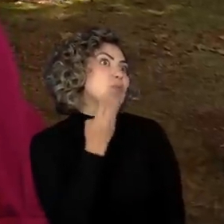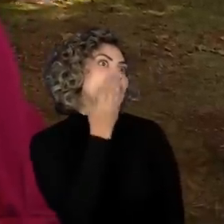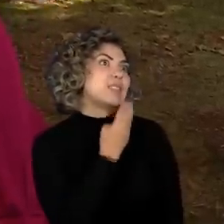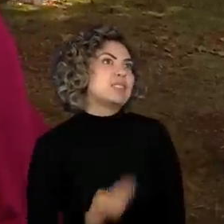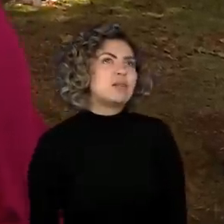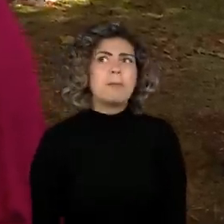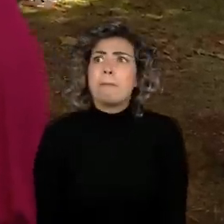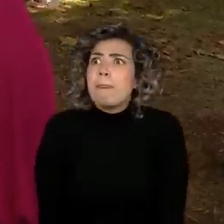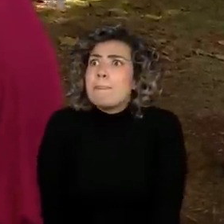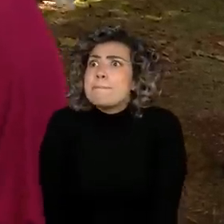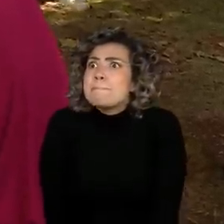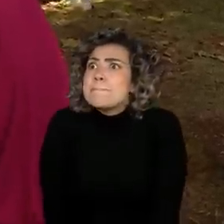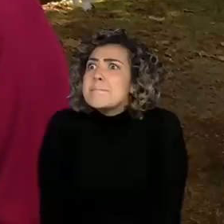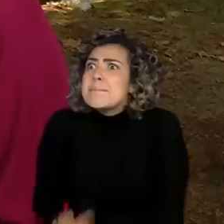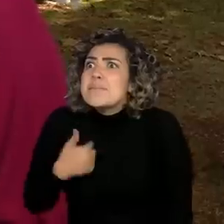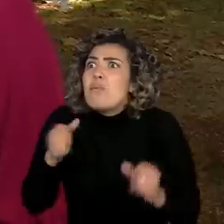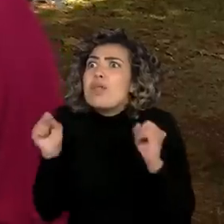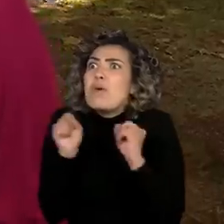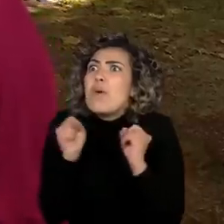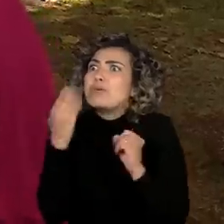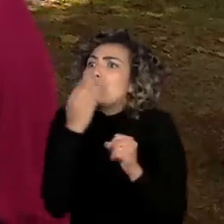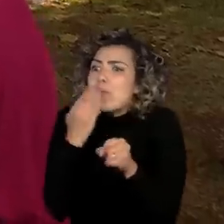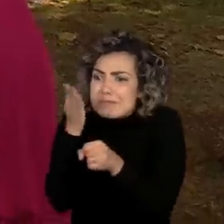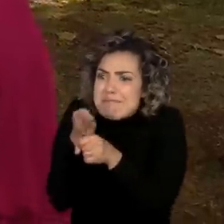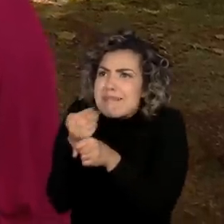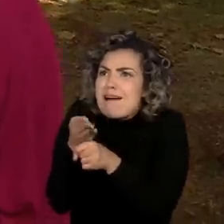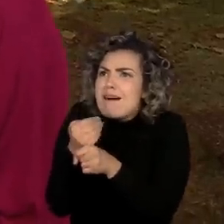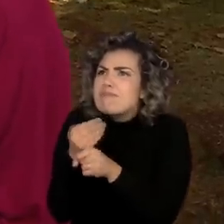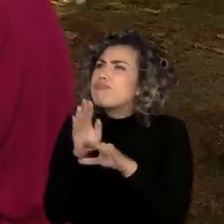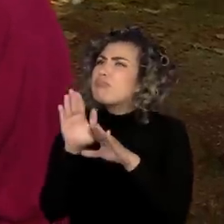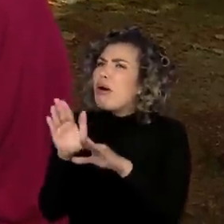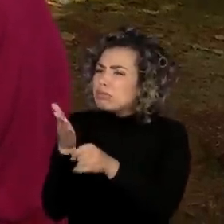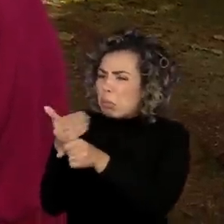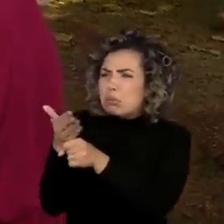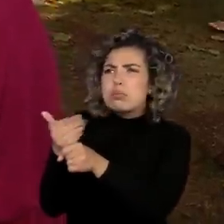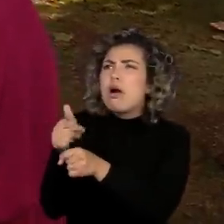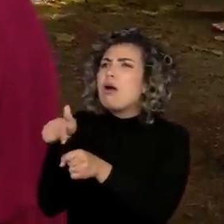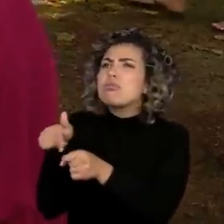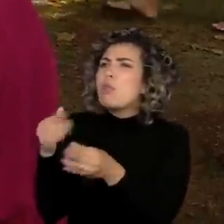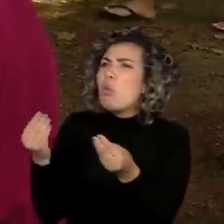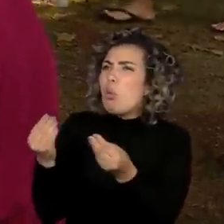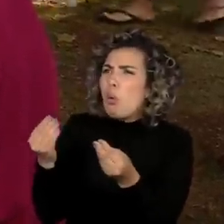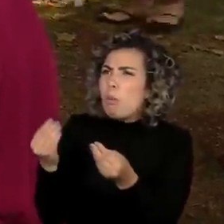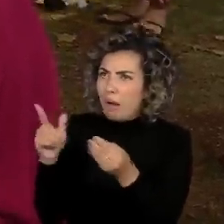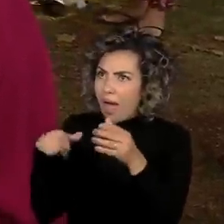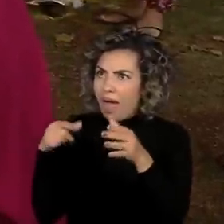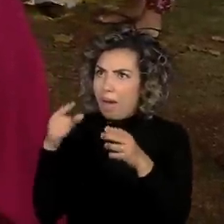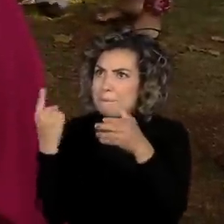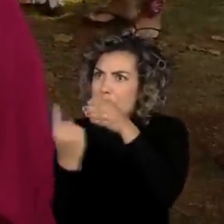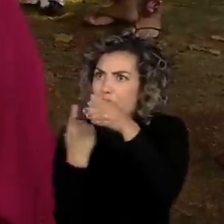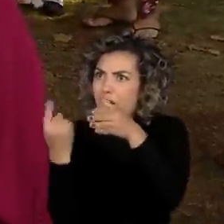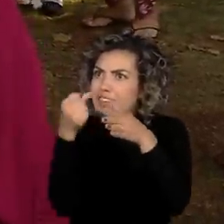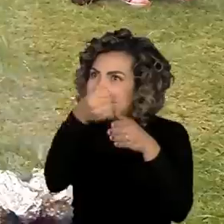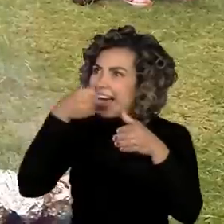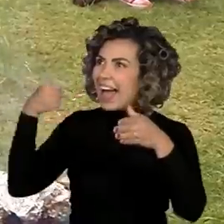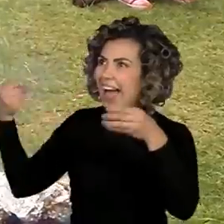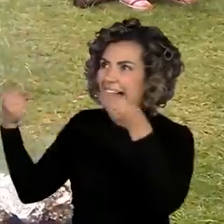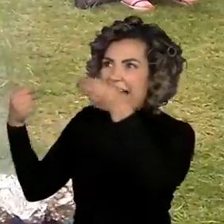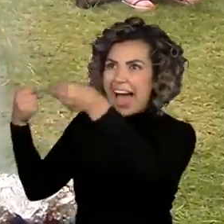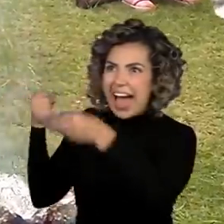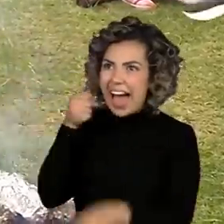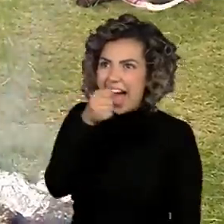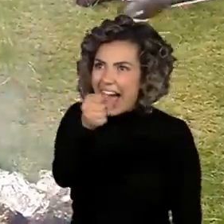Ai, eu adoro batata doce. Agora, como é que a gente vai preparar essa batata doce? É no micro-ondas? Não, na fogueira.